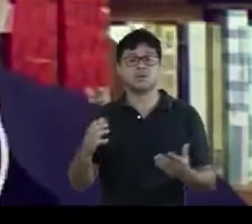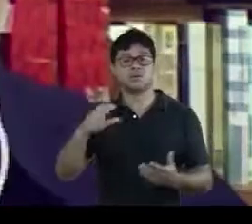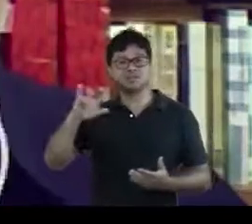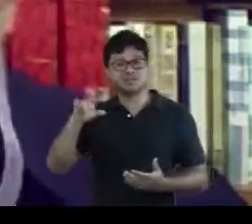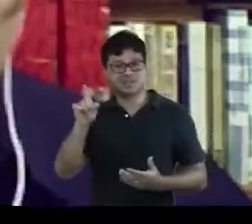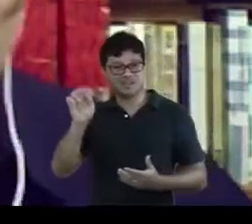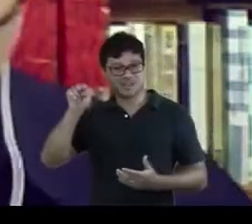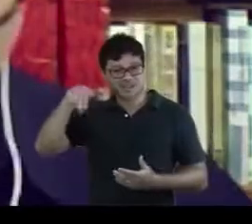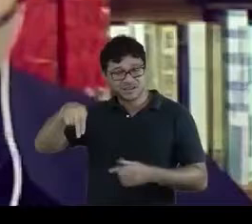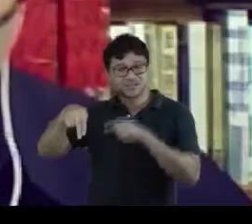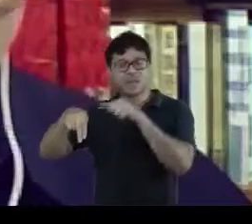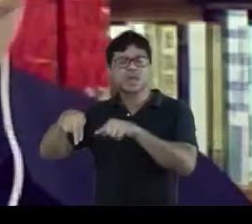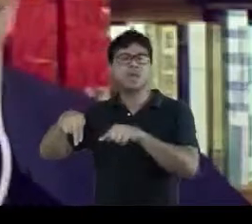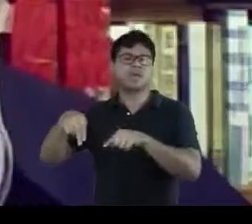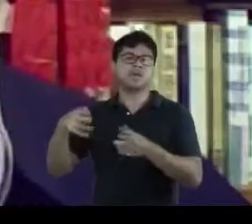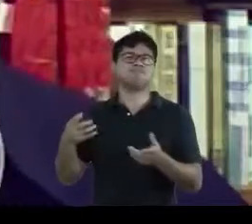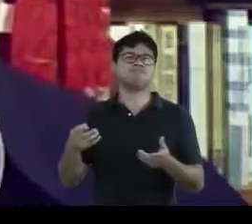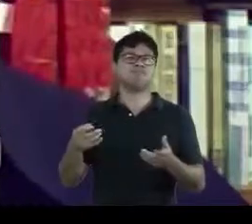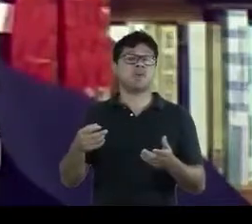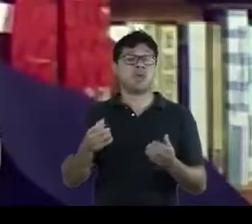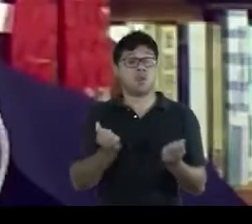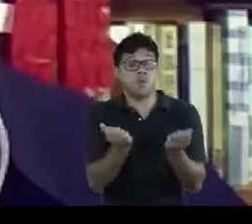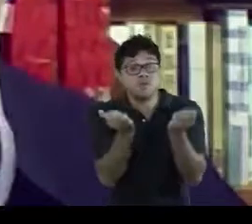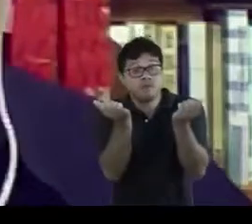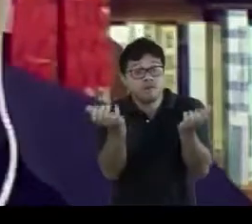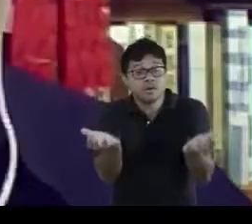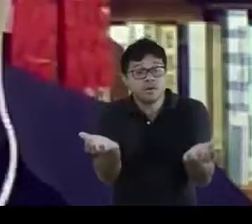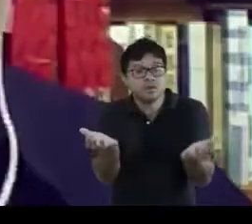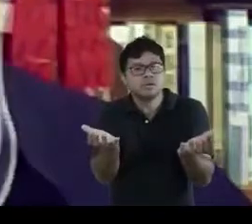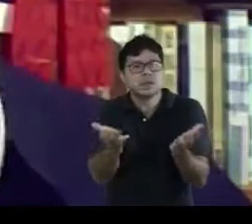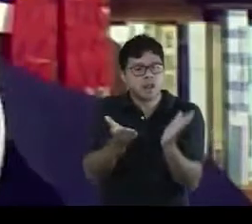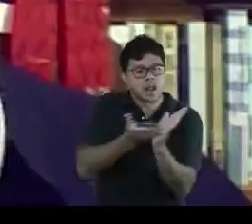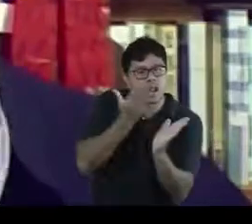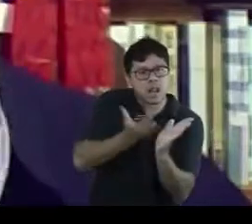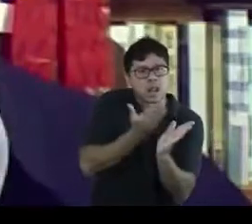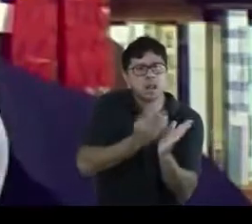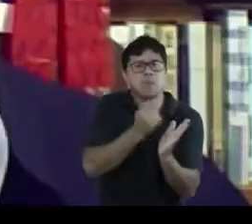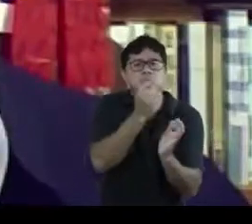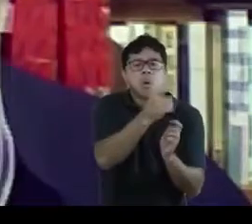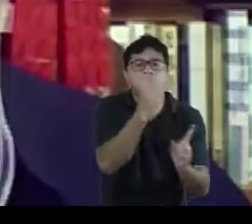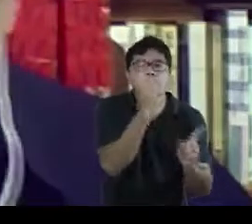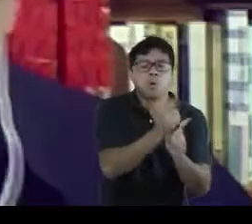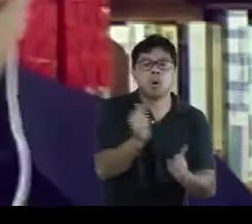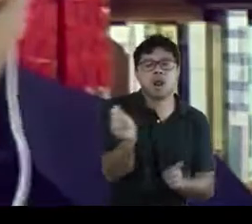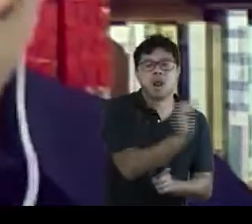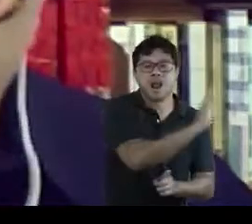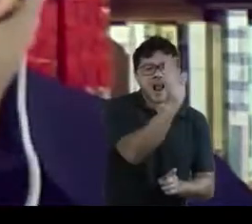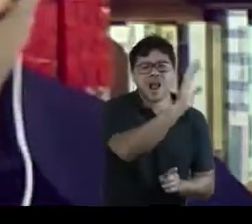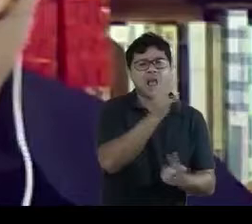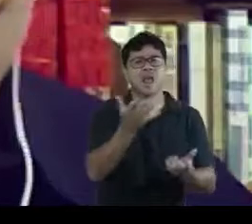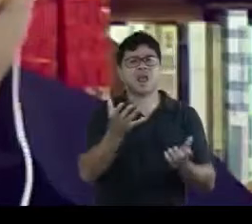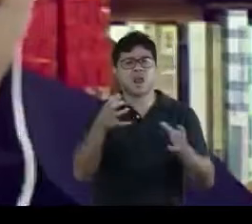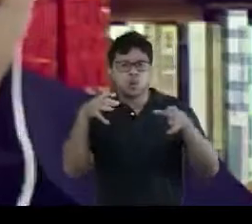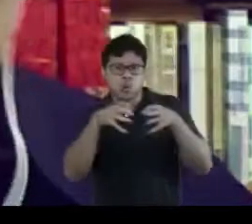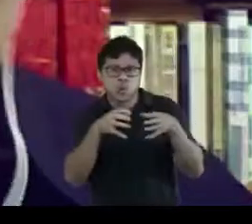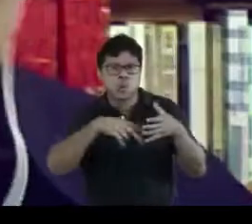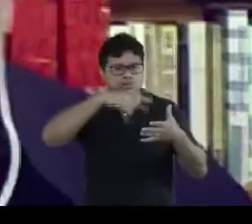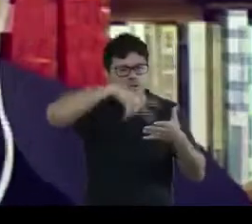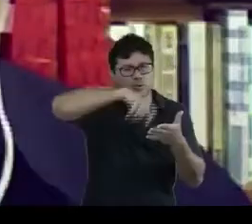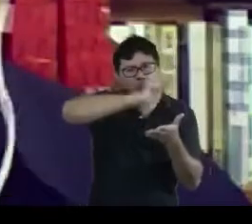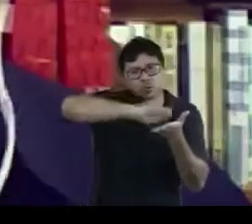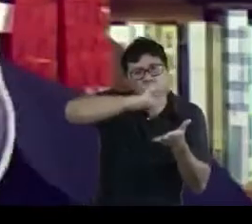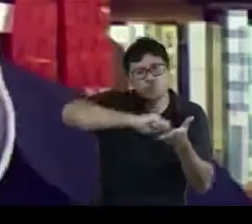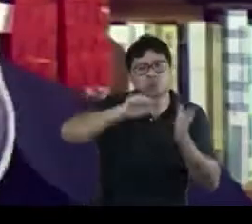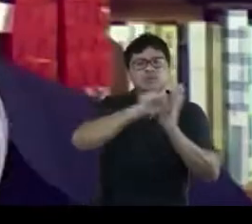Jardin é capaz de oferecer coleções caras, como a coleção dos grandes escritores do século